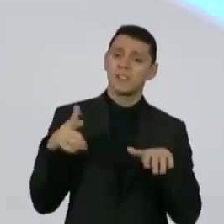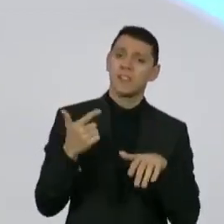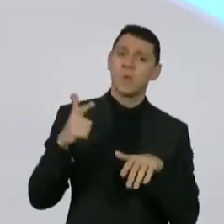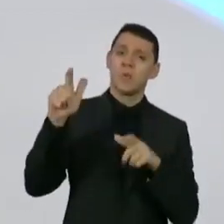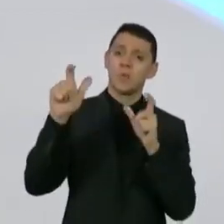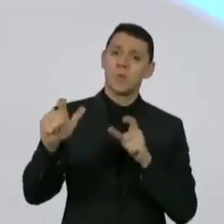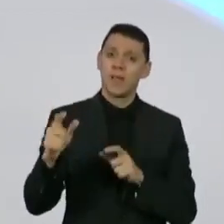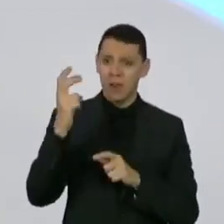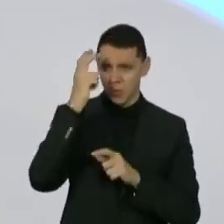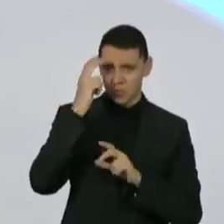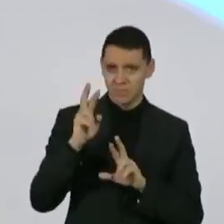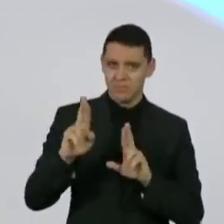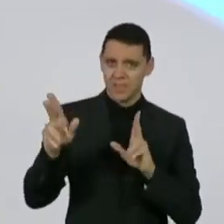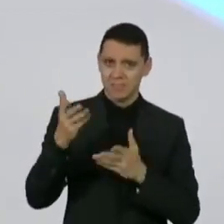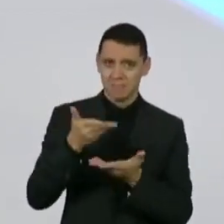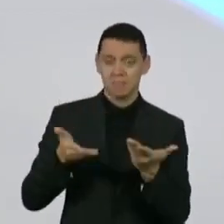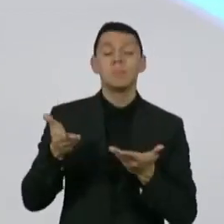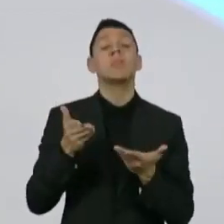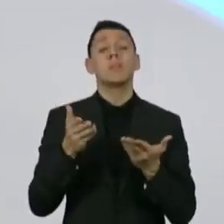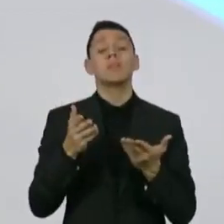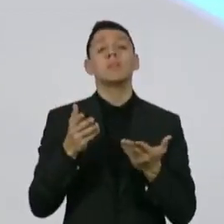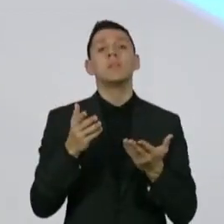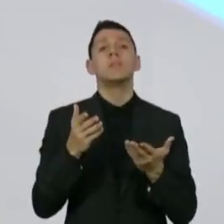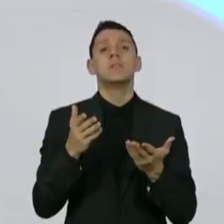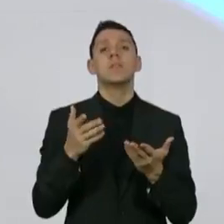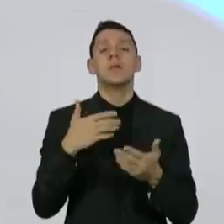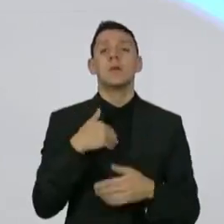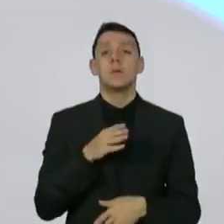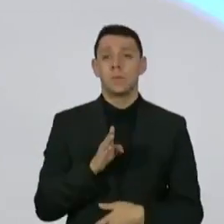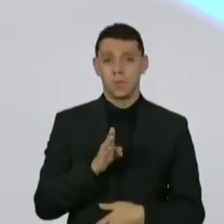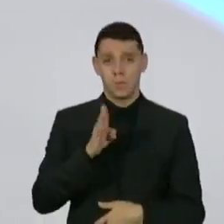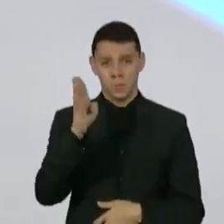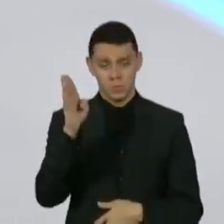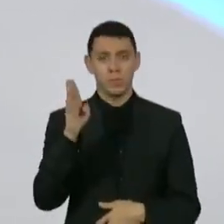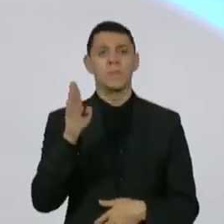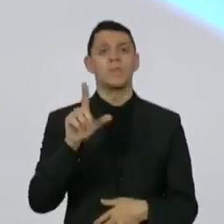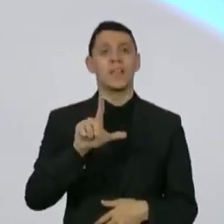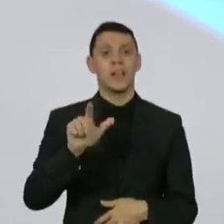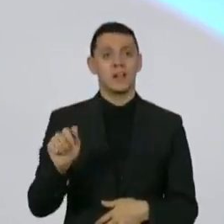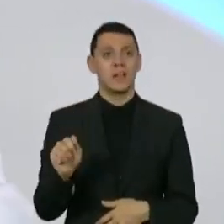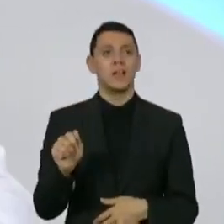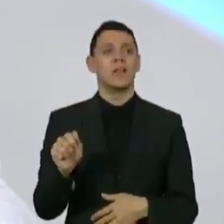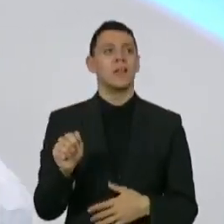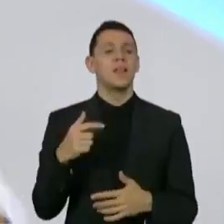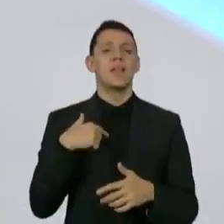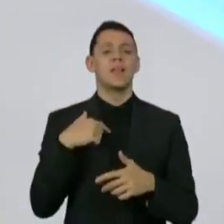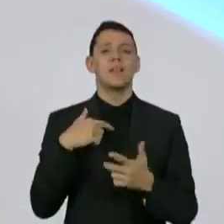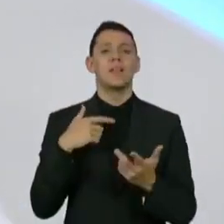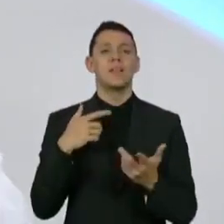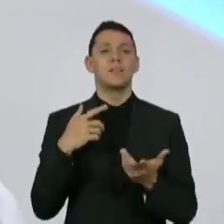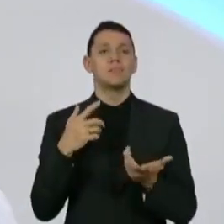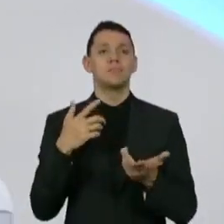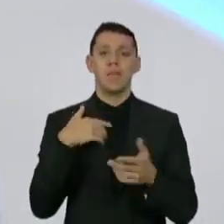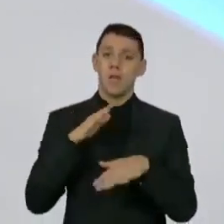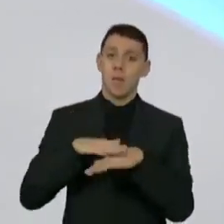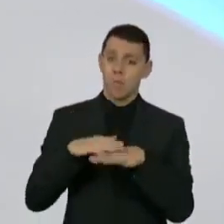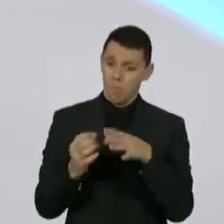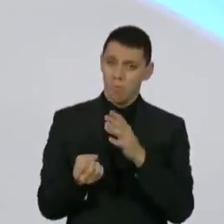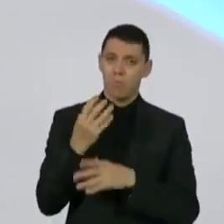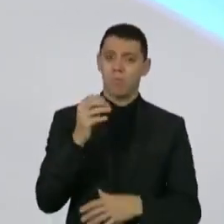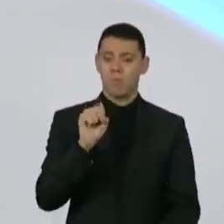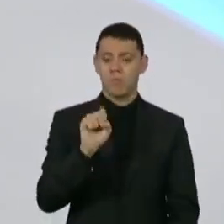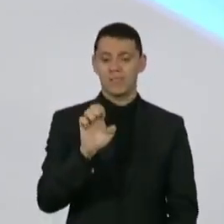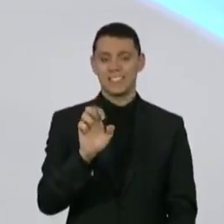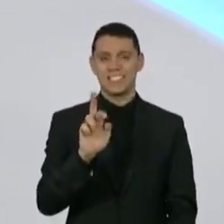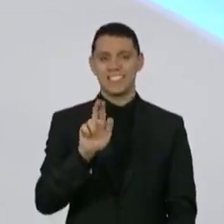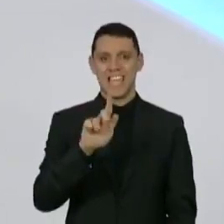A ida para a LA, ela foi porque eu sou produtor de Sérgio, eu produzi Sérgio, então eu tinha que estar lá, eu tinha que